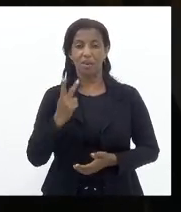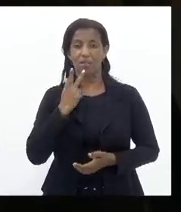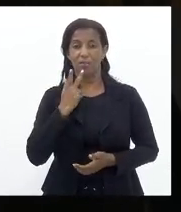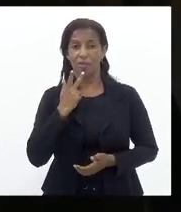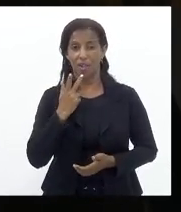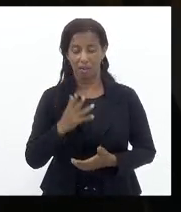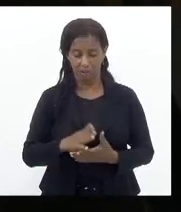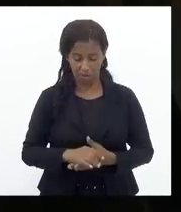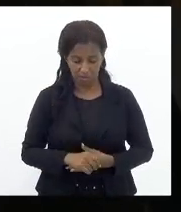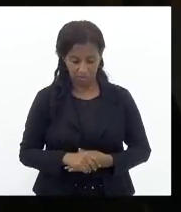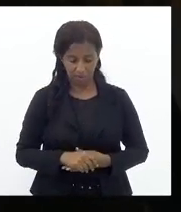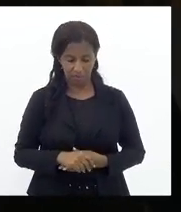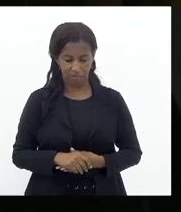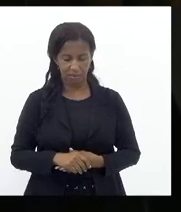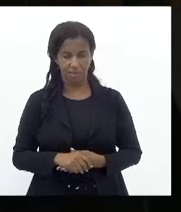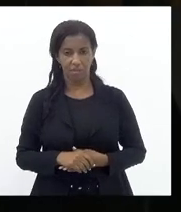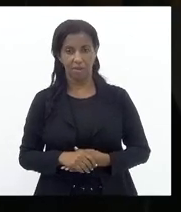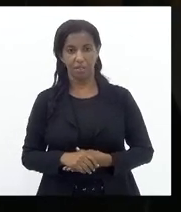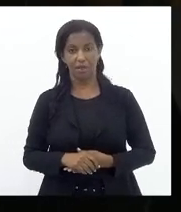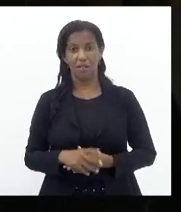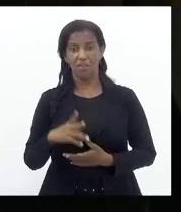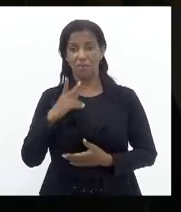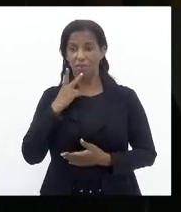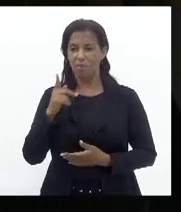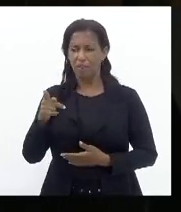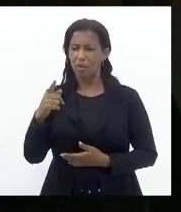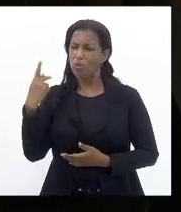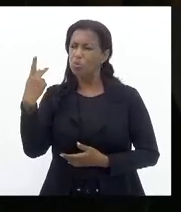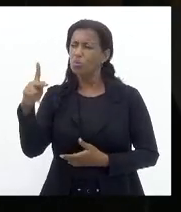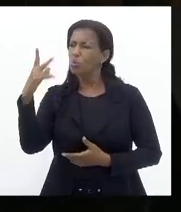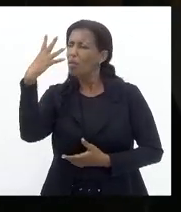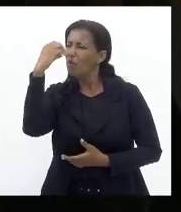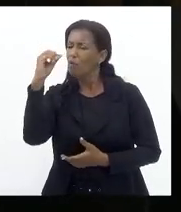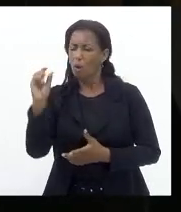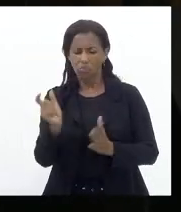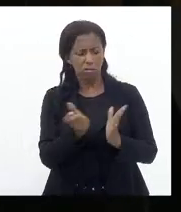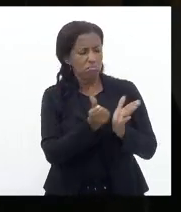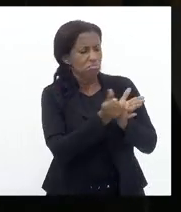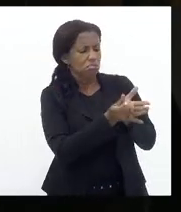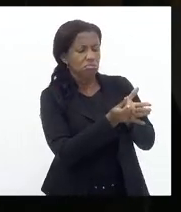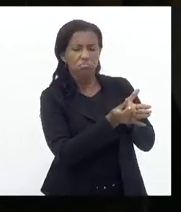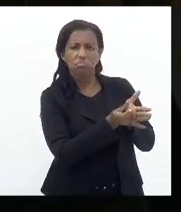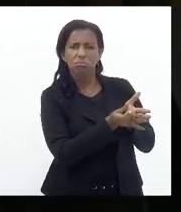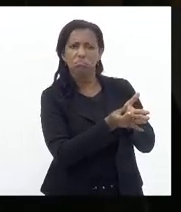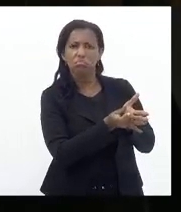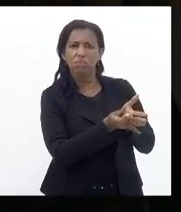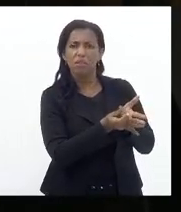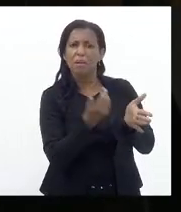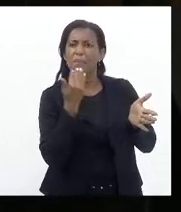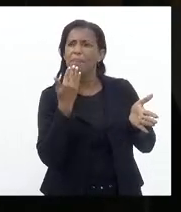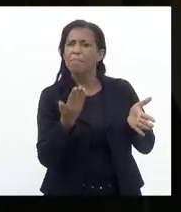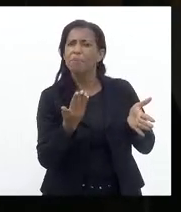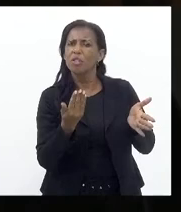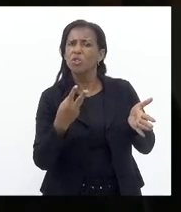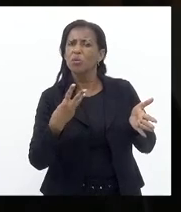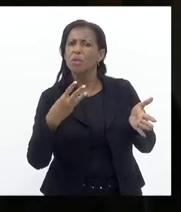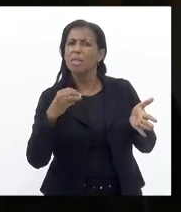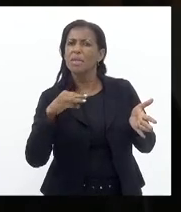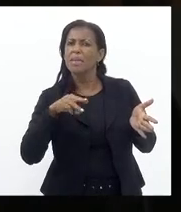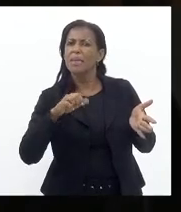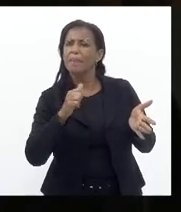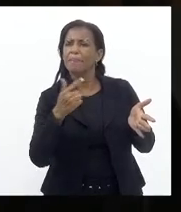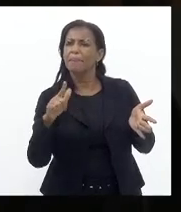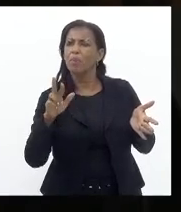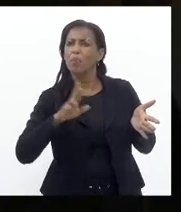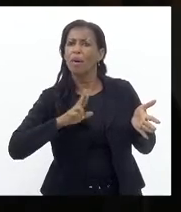que Se passando por você Com a sua fotografia Mas me pedindo 30 mil reais